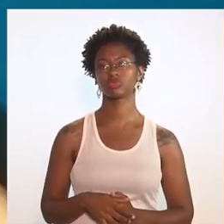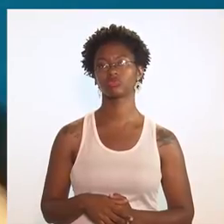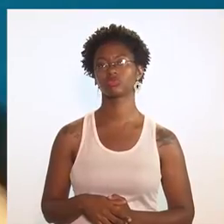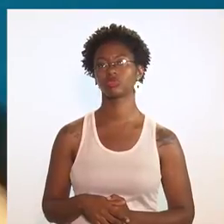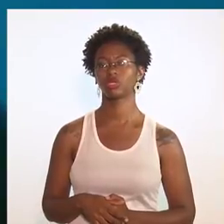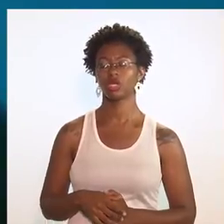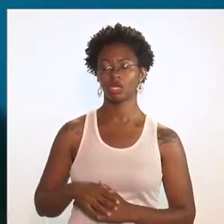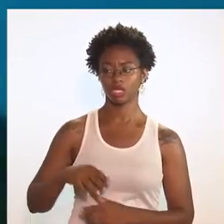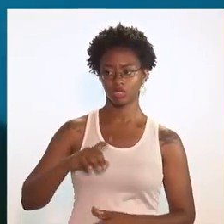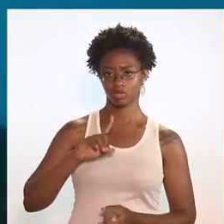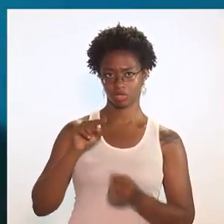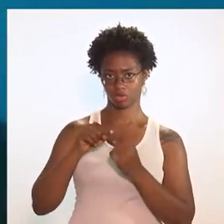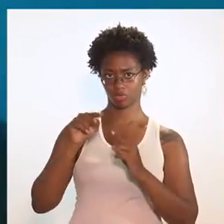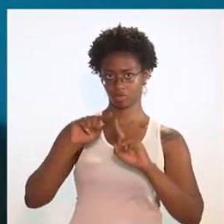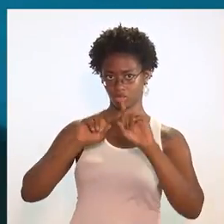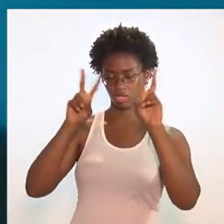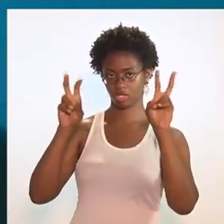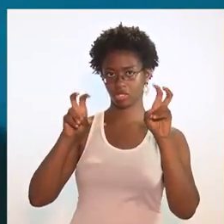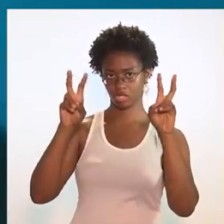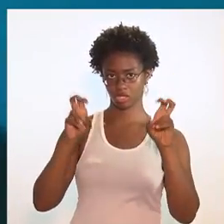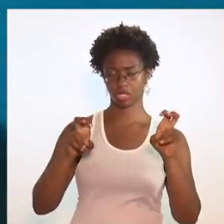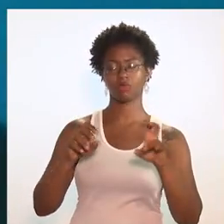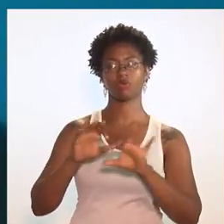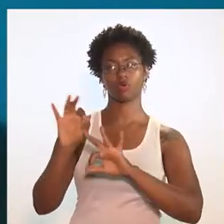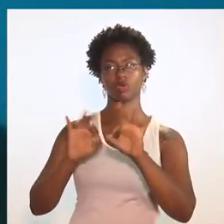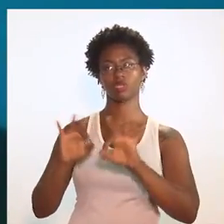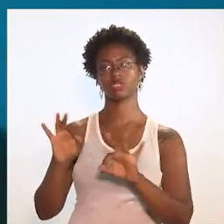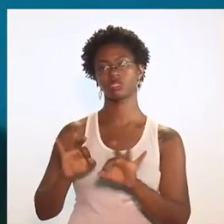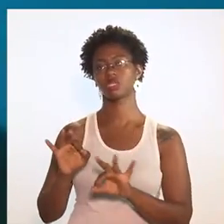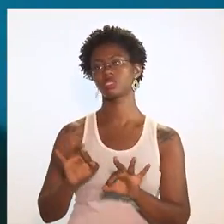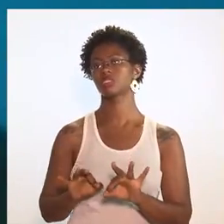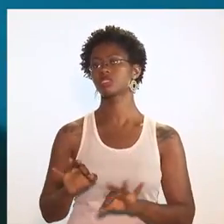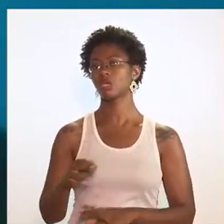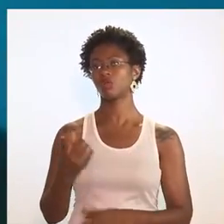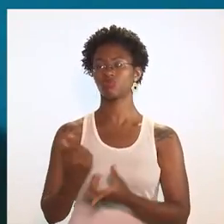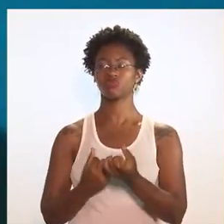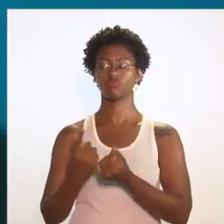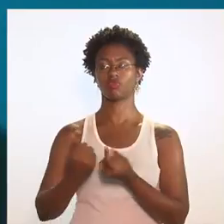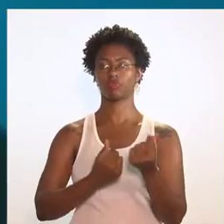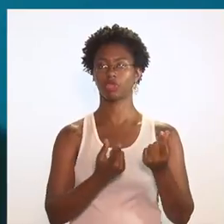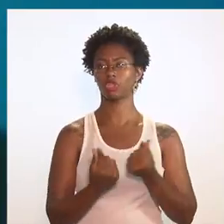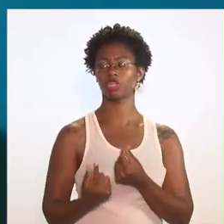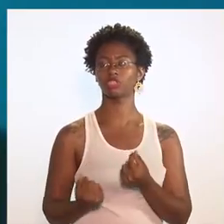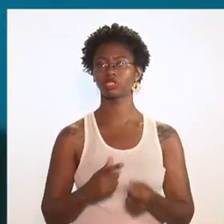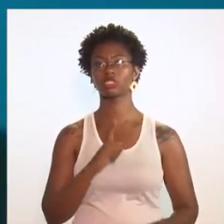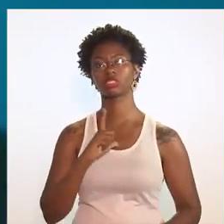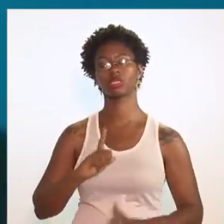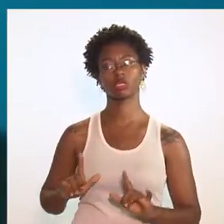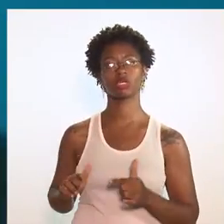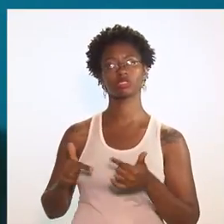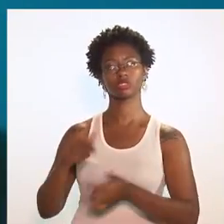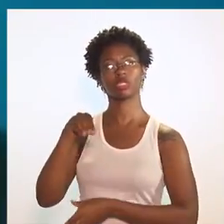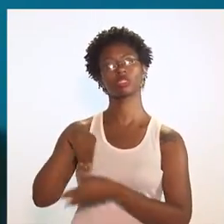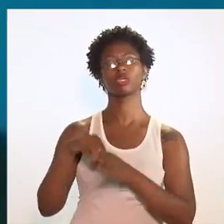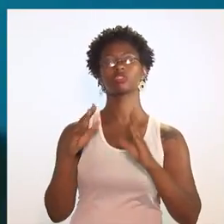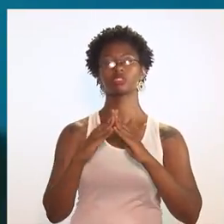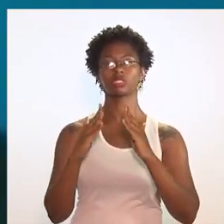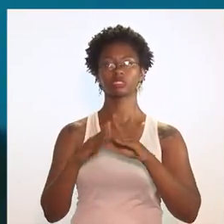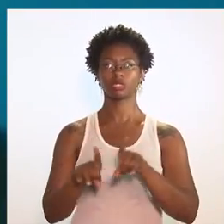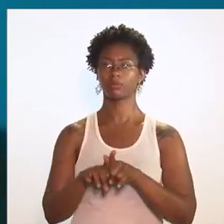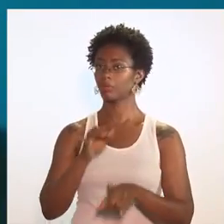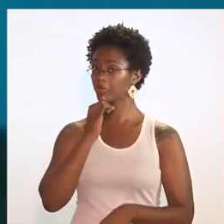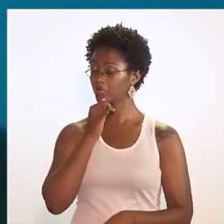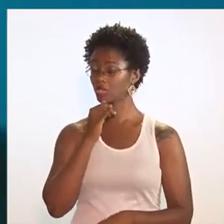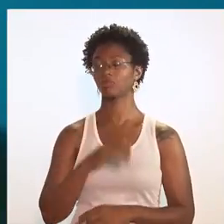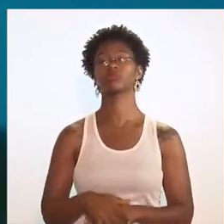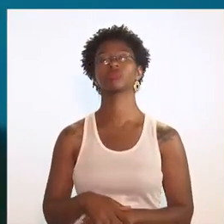ele está debaixo de um guarda-chuva organizacional, que é uma empresa, né? De serviços financeiros. Então, a gente tem algumas ações dentro de casa,